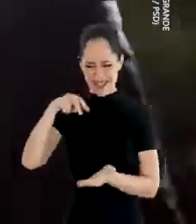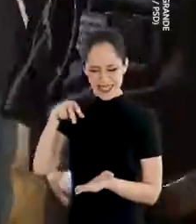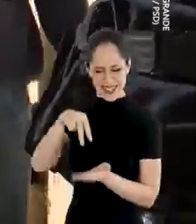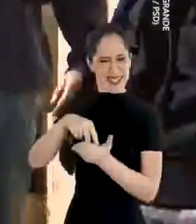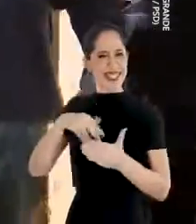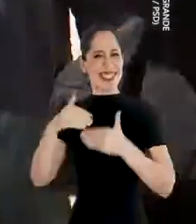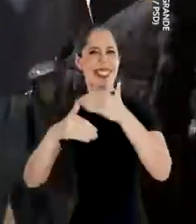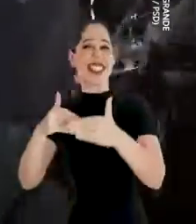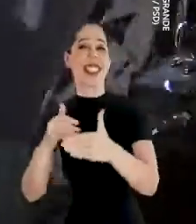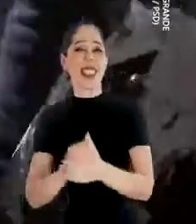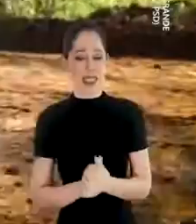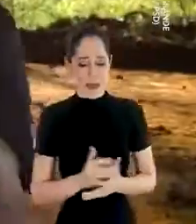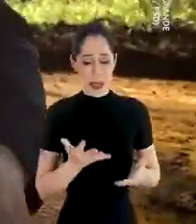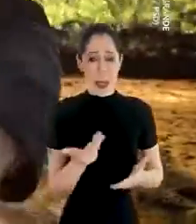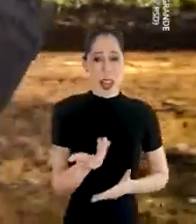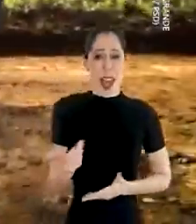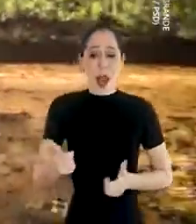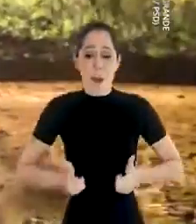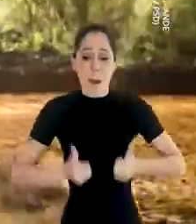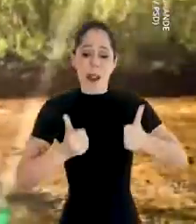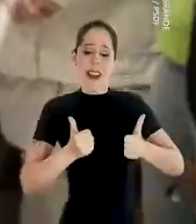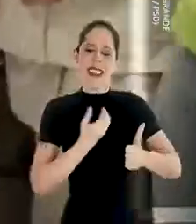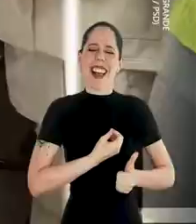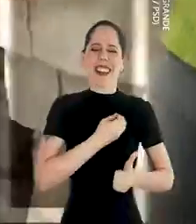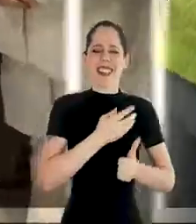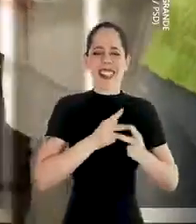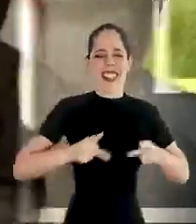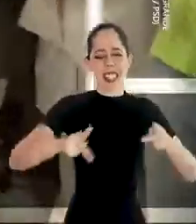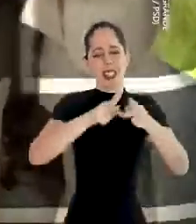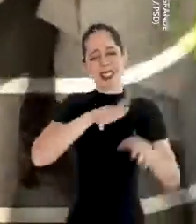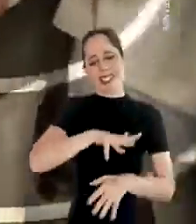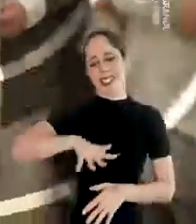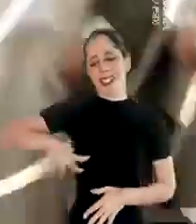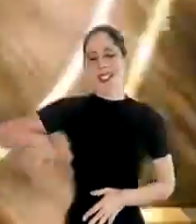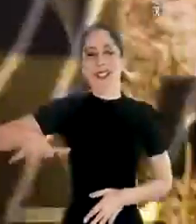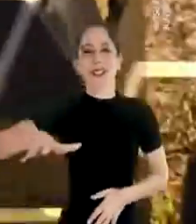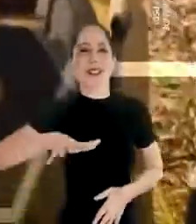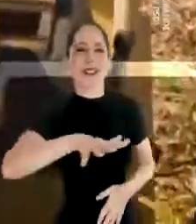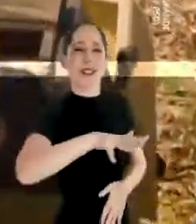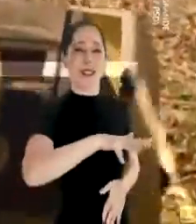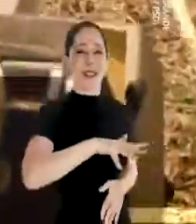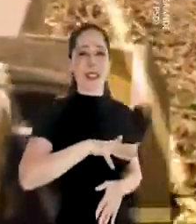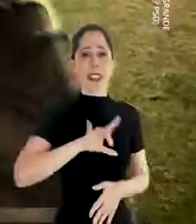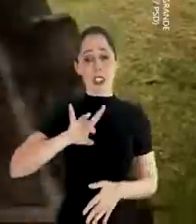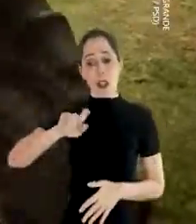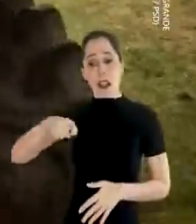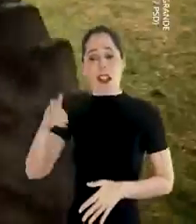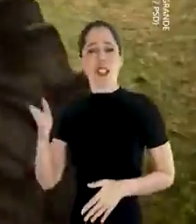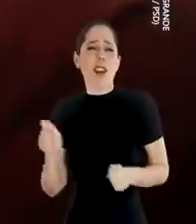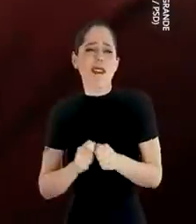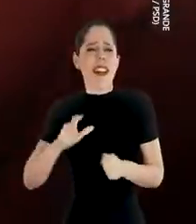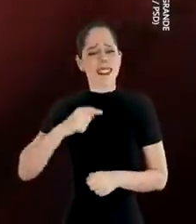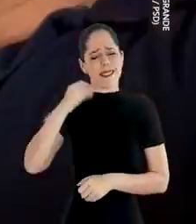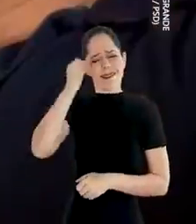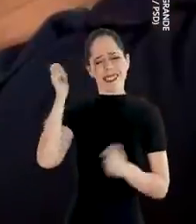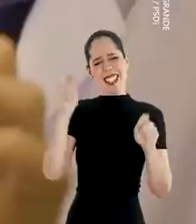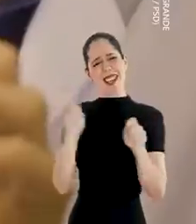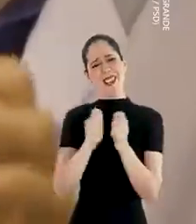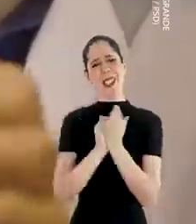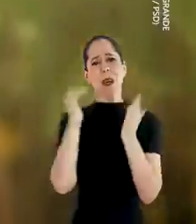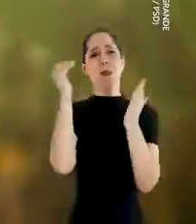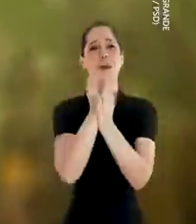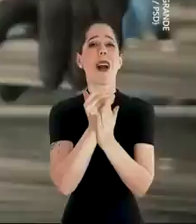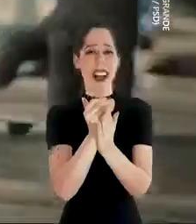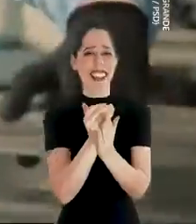vou, é só daqui para frente. Acelerando, melhorando a vida da gente. Só quem já fez é que